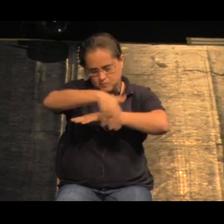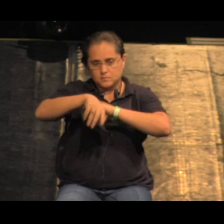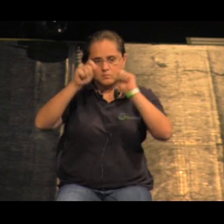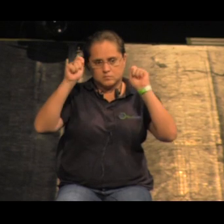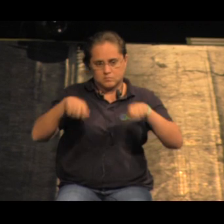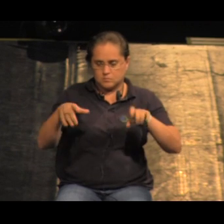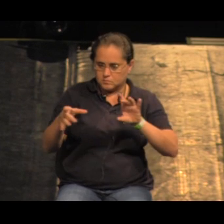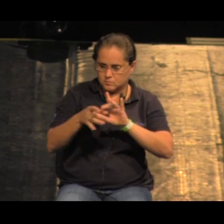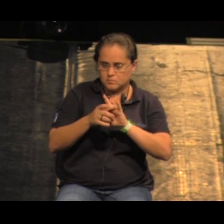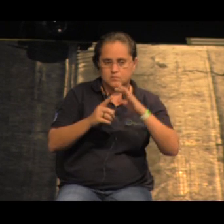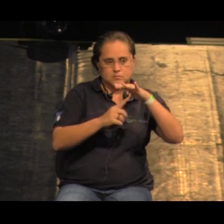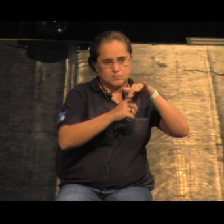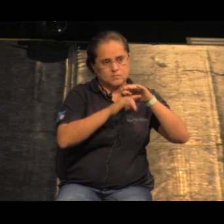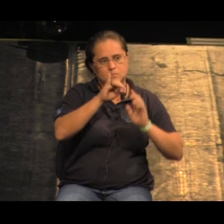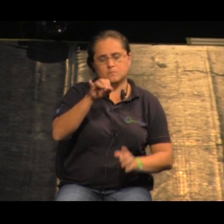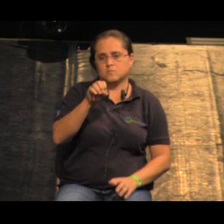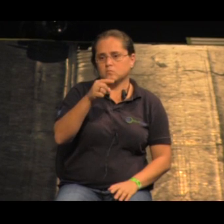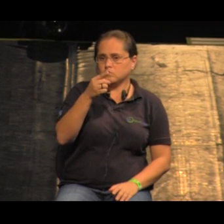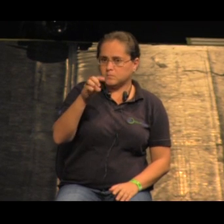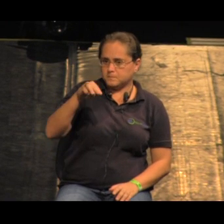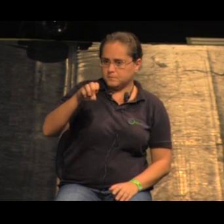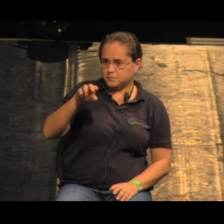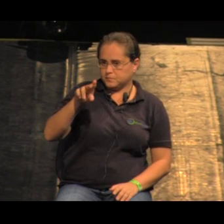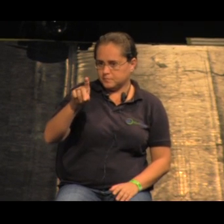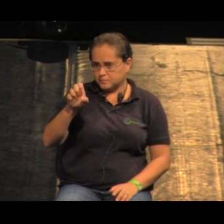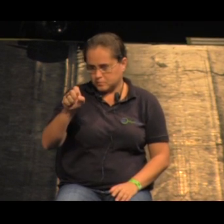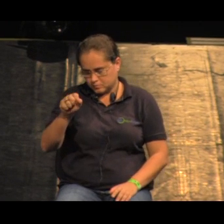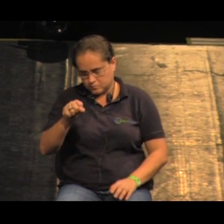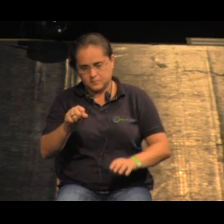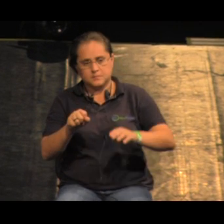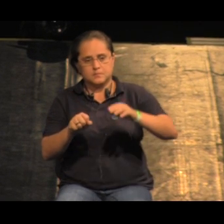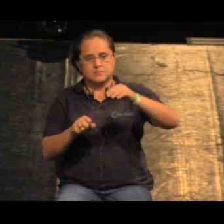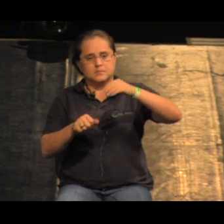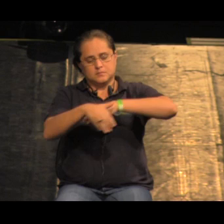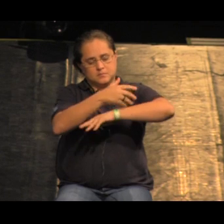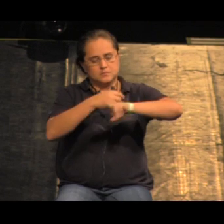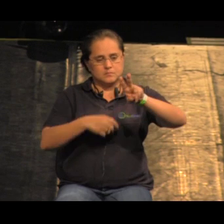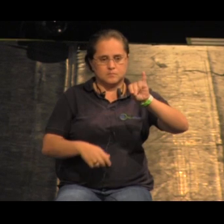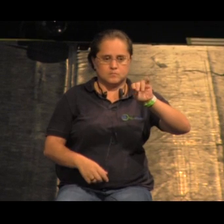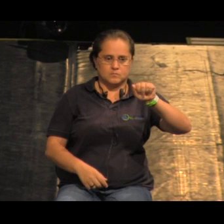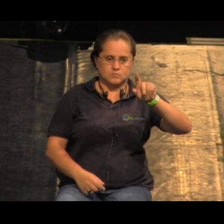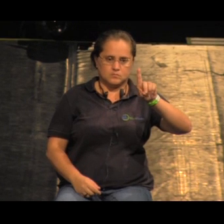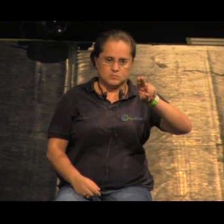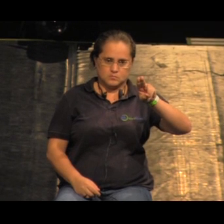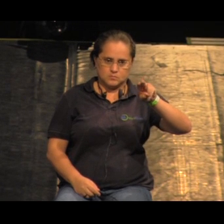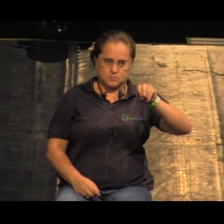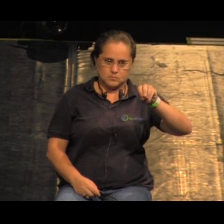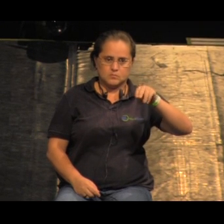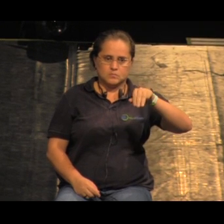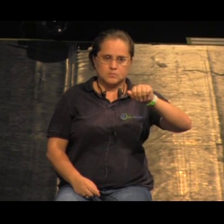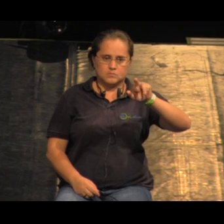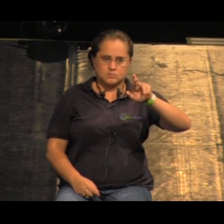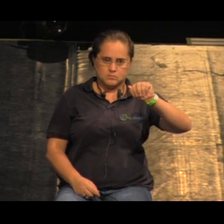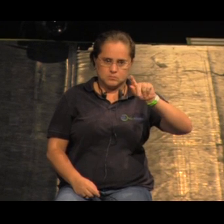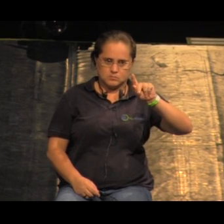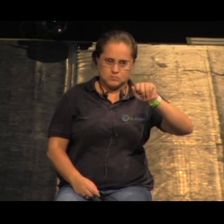ligação da Praça João Mendes com o viaduto Maria Paula, que aproveitava um fluxo de pessoas existentes, que